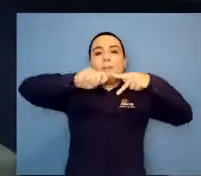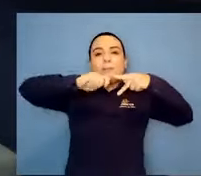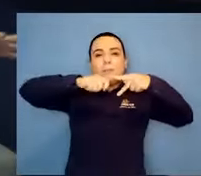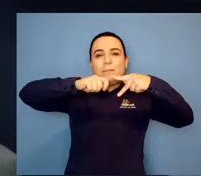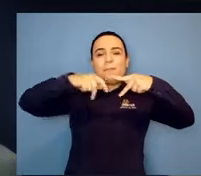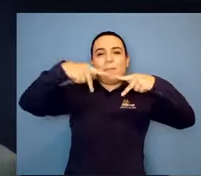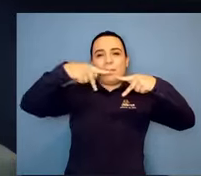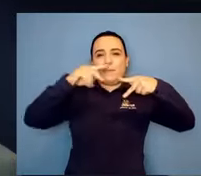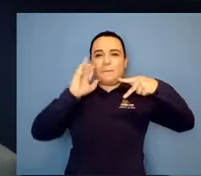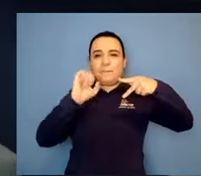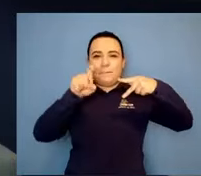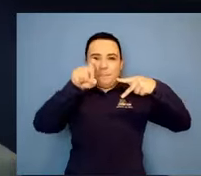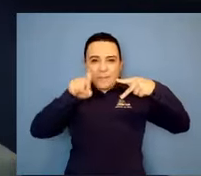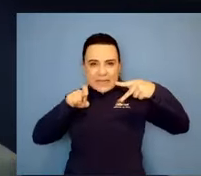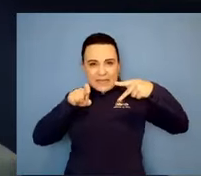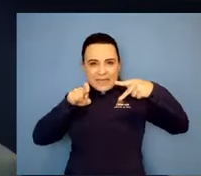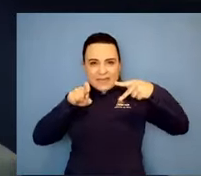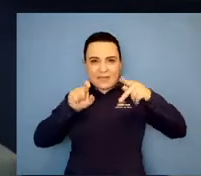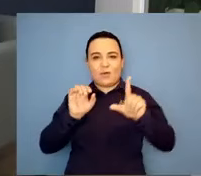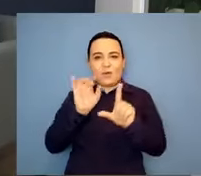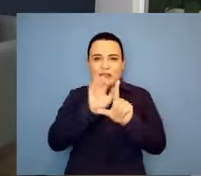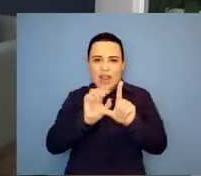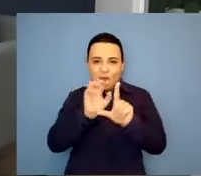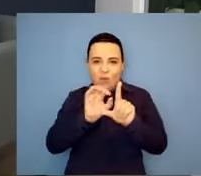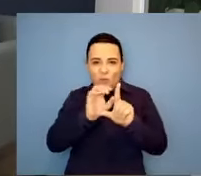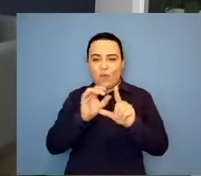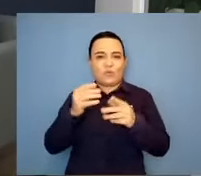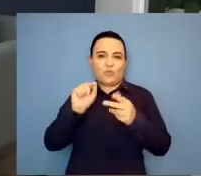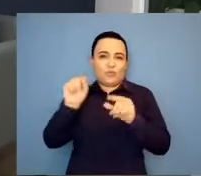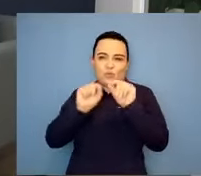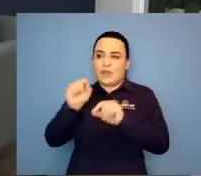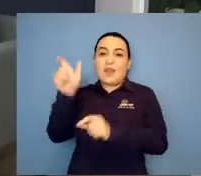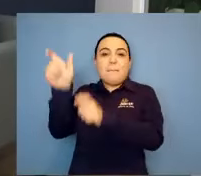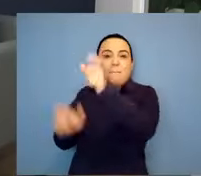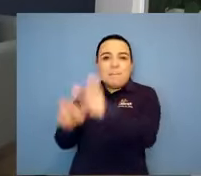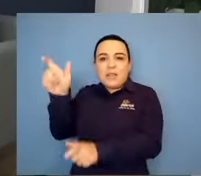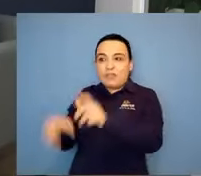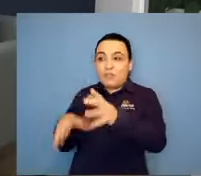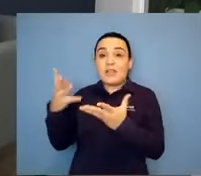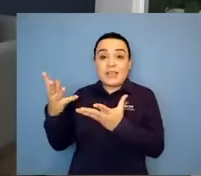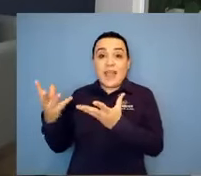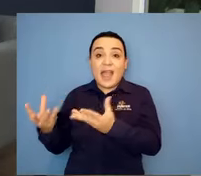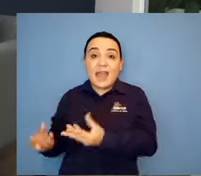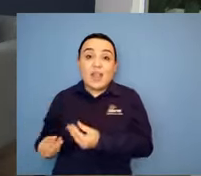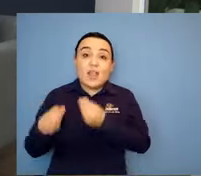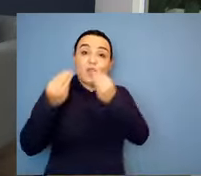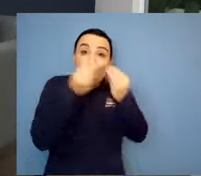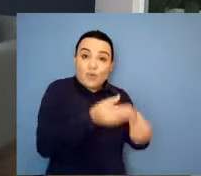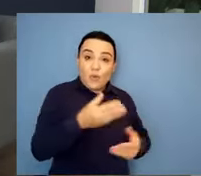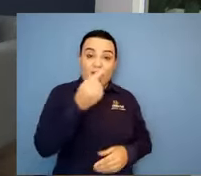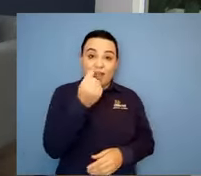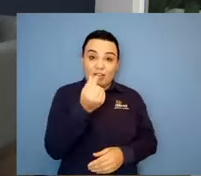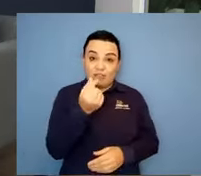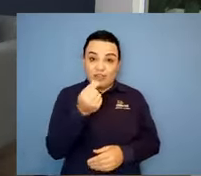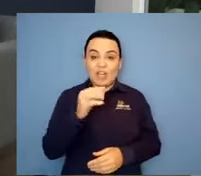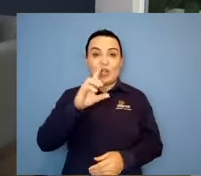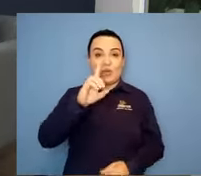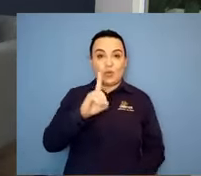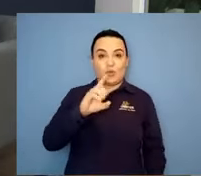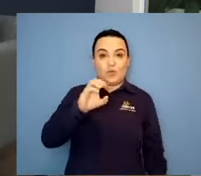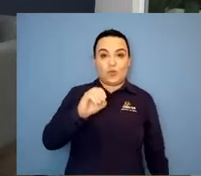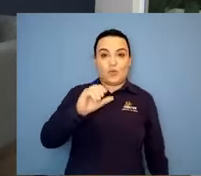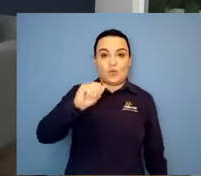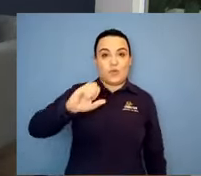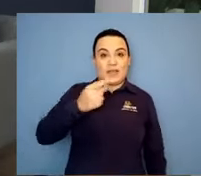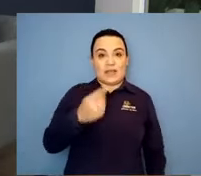não vai dar certo, acaba dando certo. Acaba dando, né? E com esse trabalho tão espetacular que você faz, você se defende